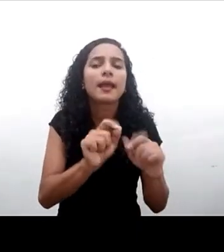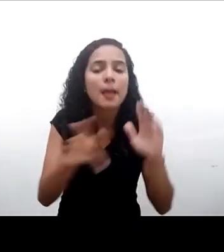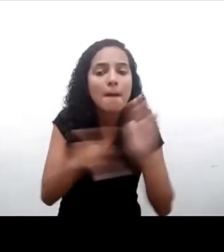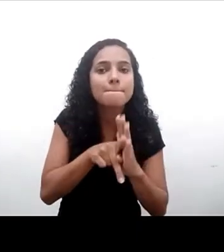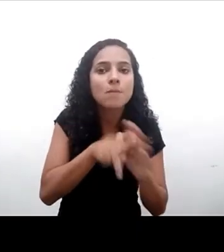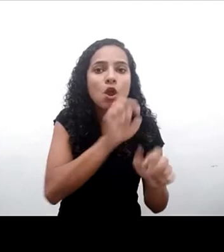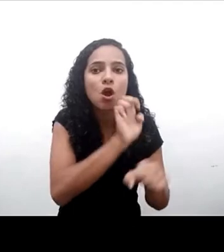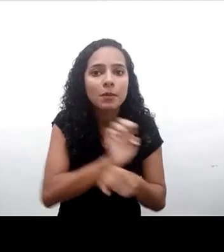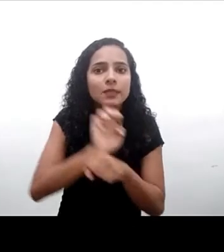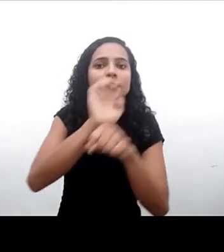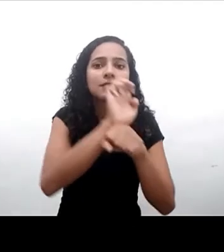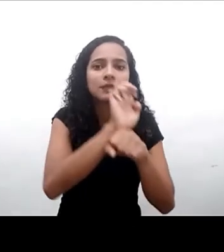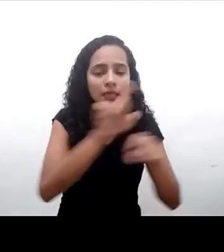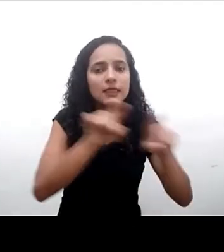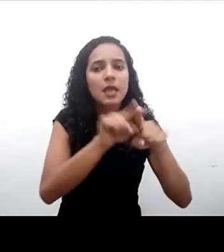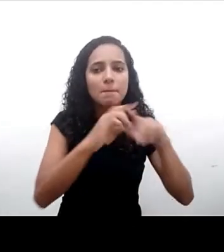empresariais.